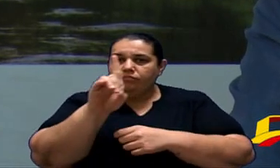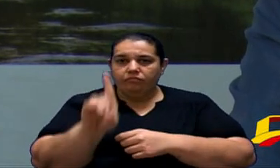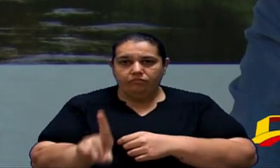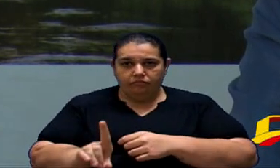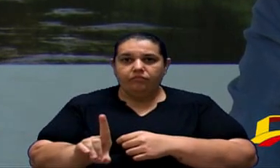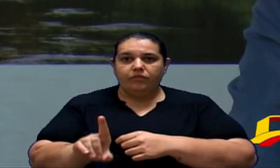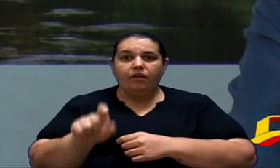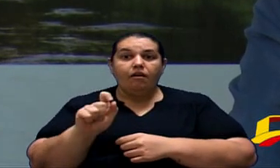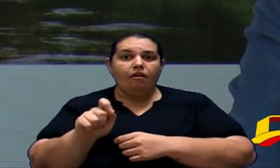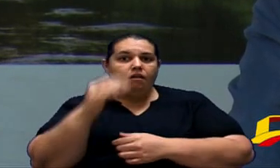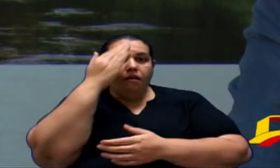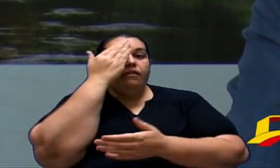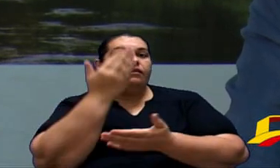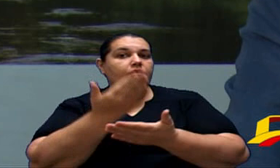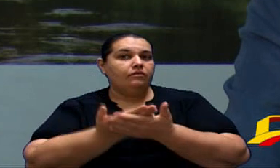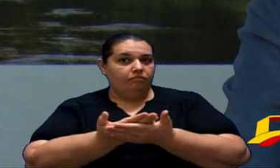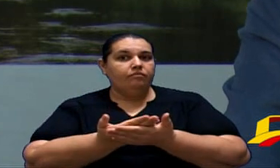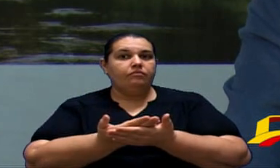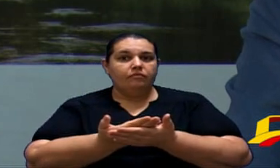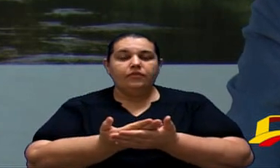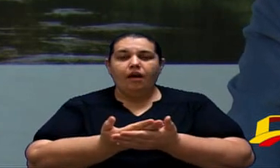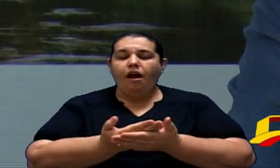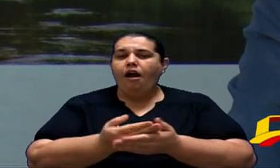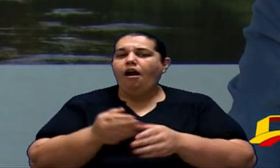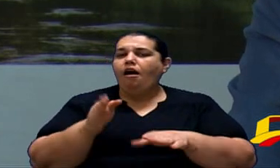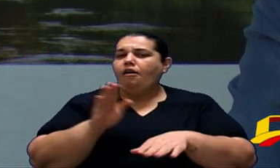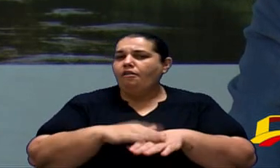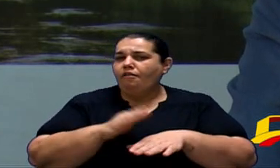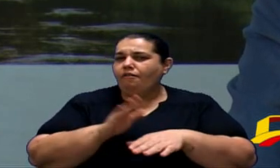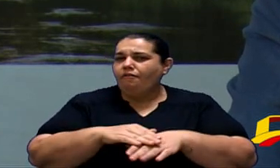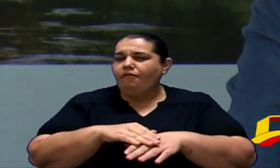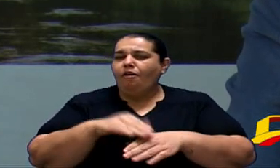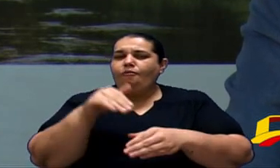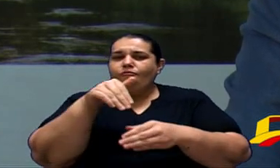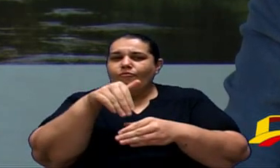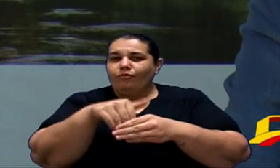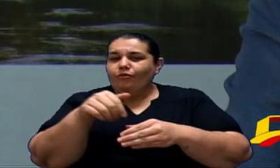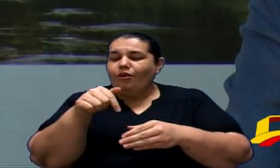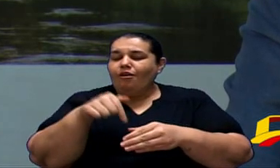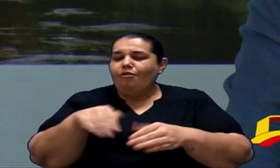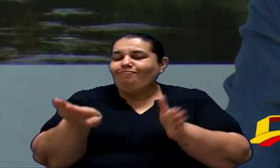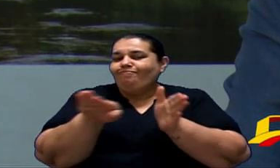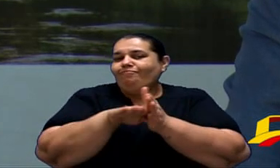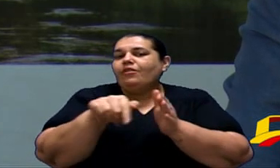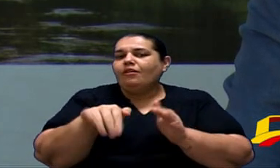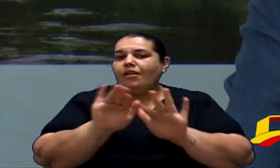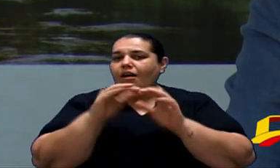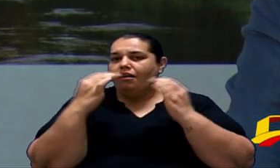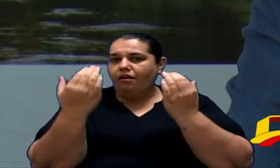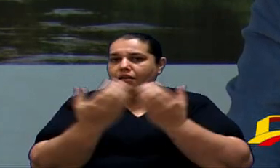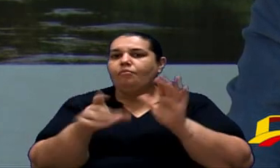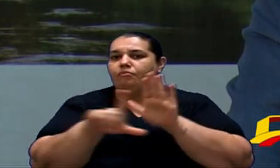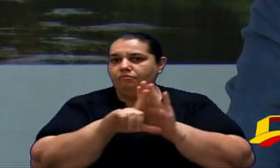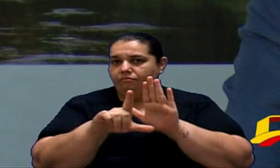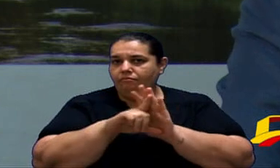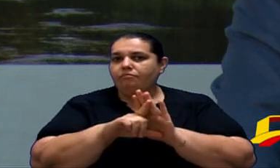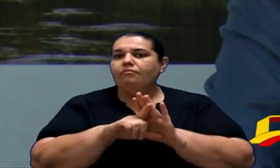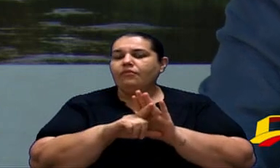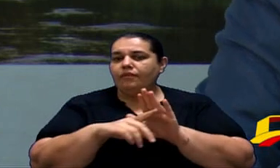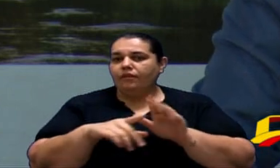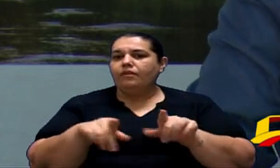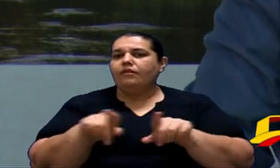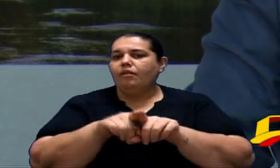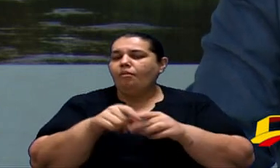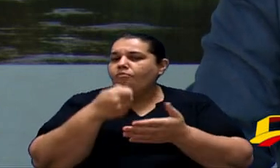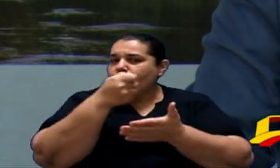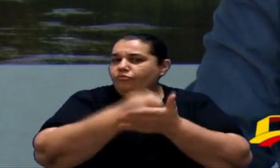quem acreditou E fez por onde eu chegar Nessa casa Então temos Por obrigação Em